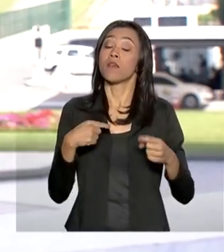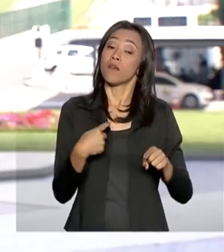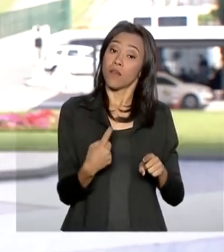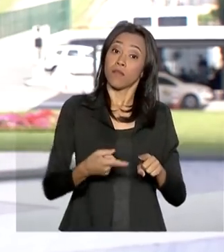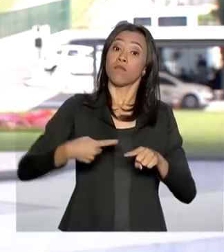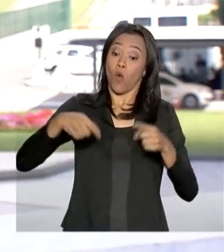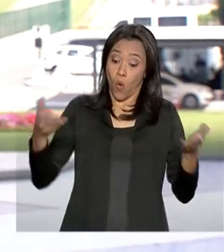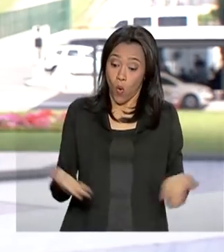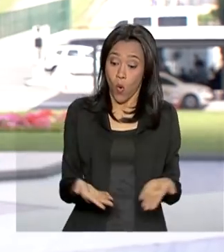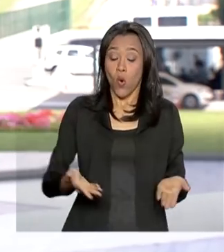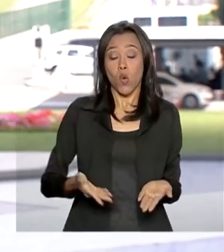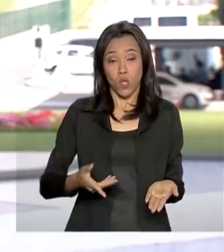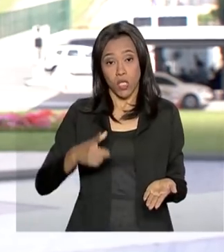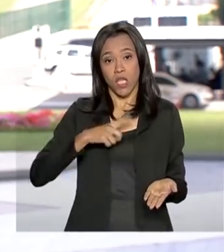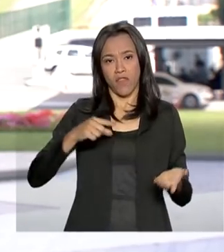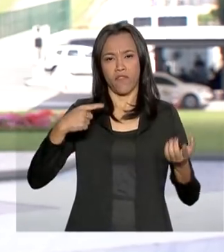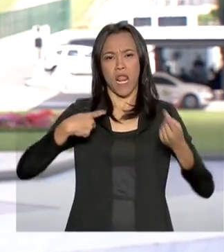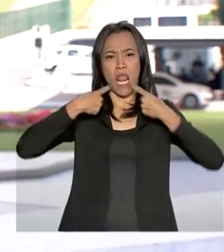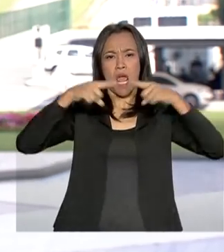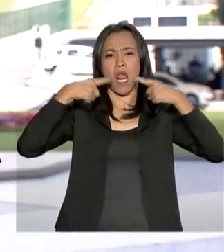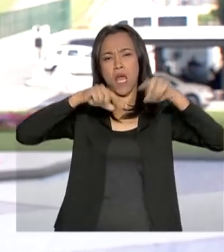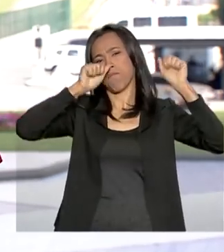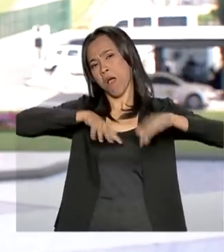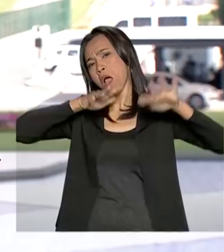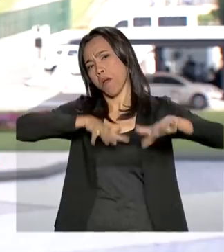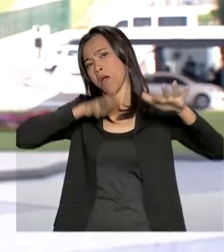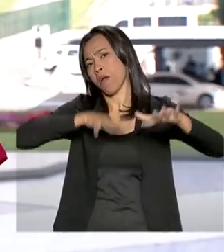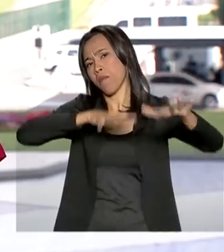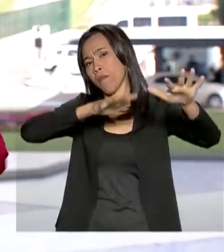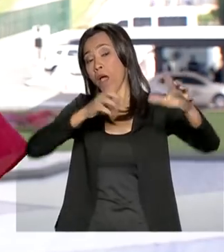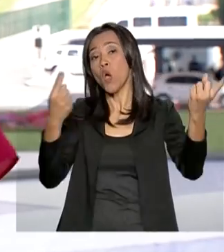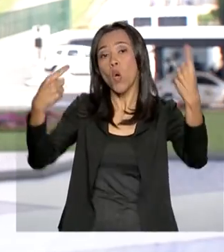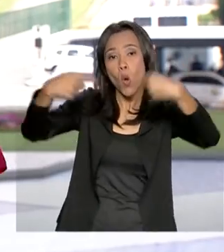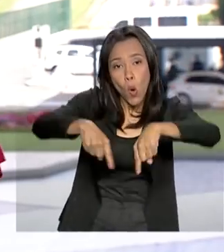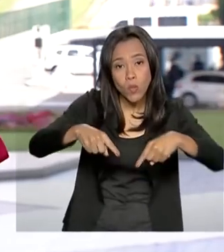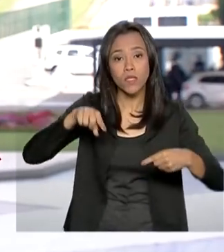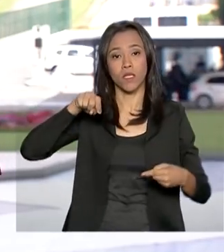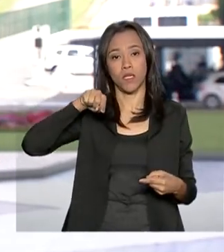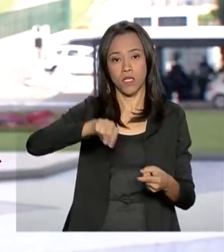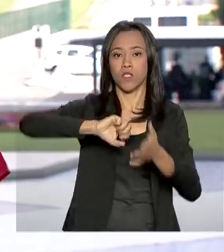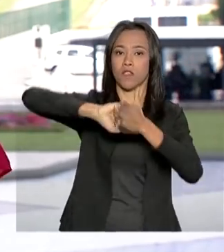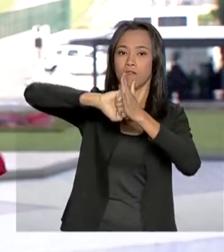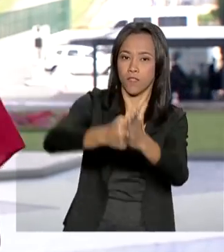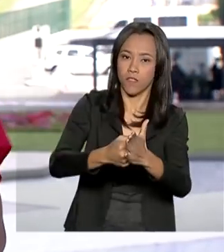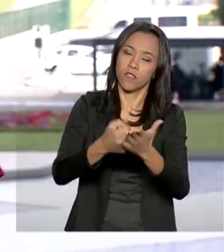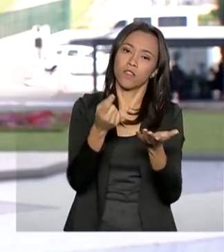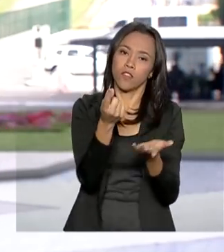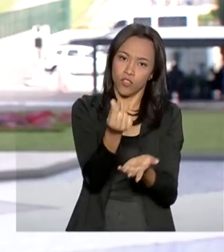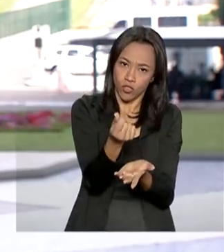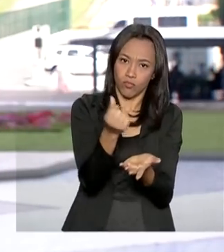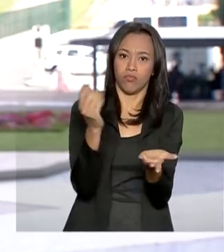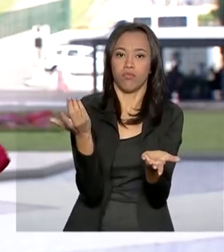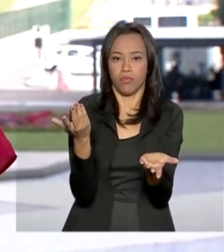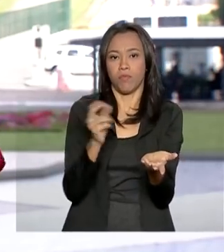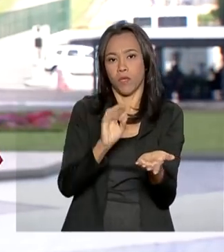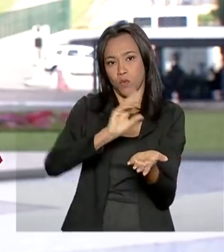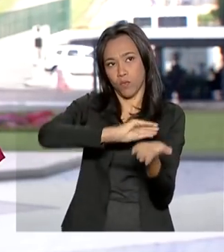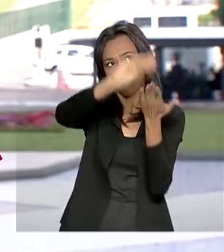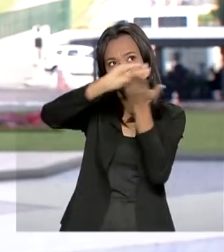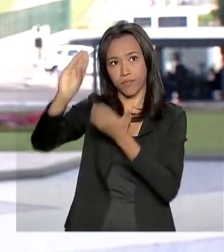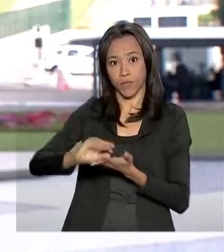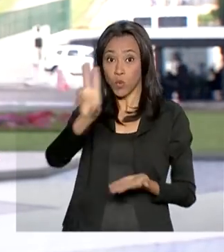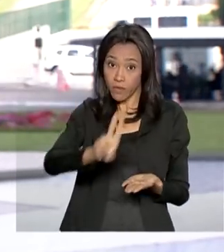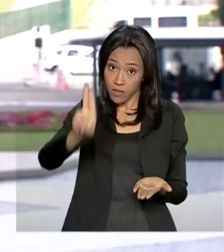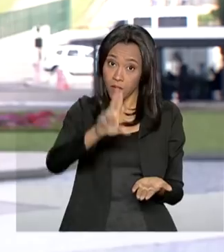foram marcadas pra hoje contra o congelamento desses recursos e também a política educacional. Antes mesmo de ser convocado,